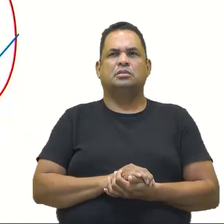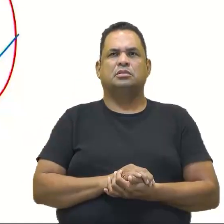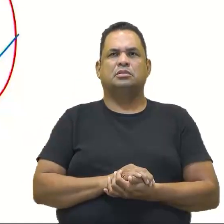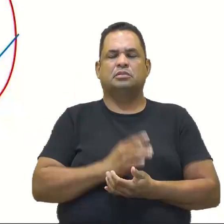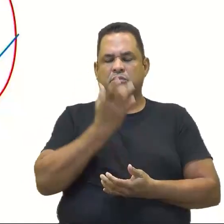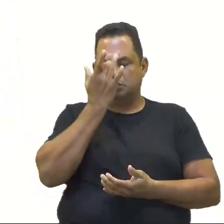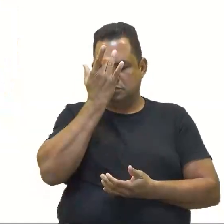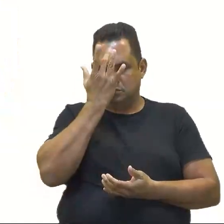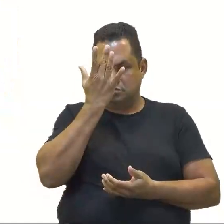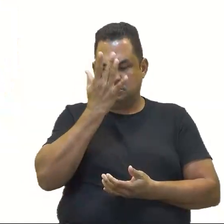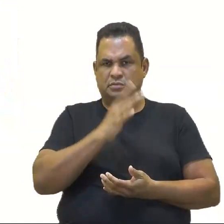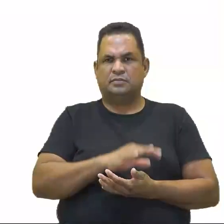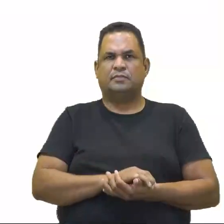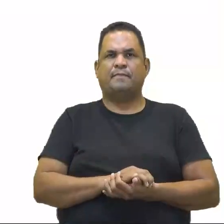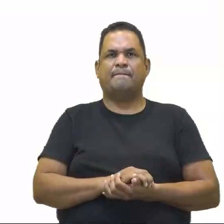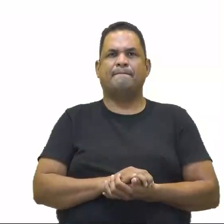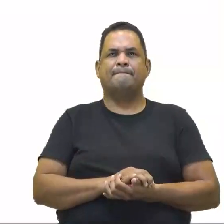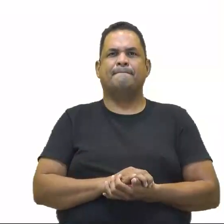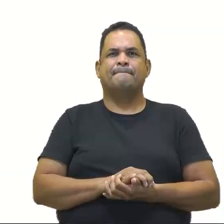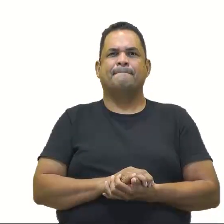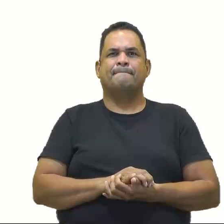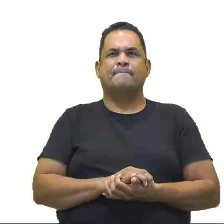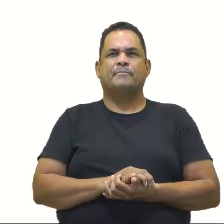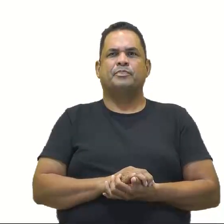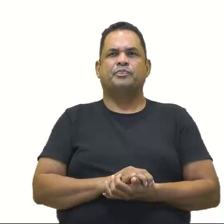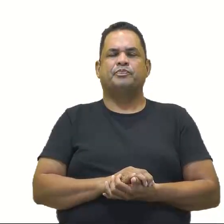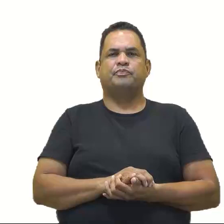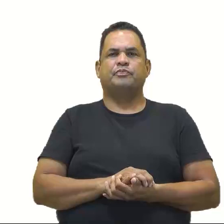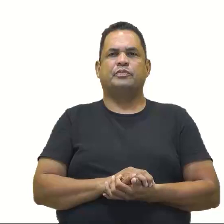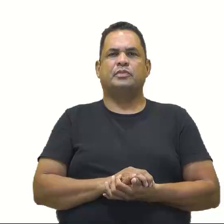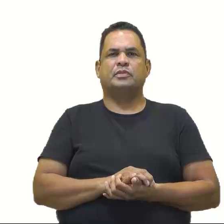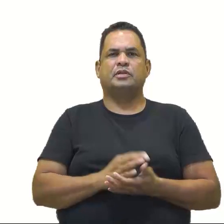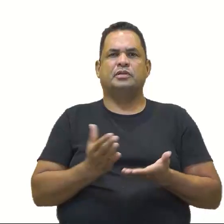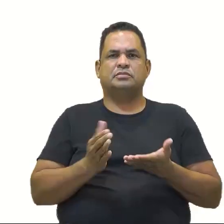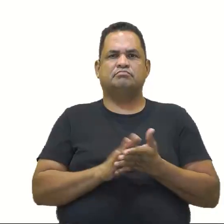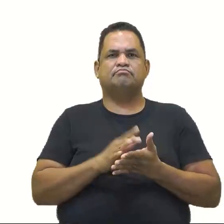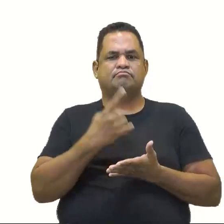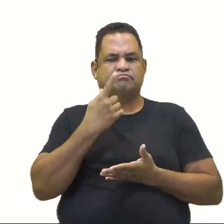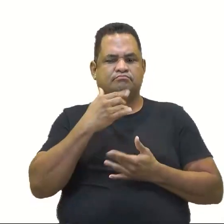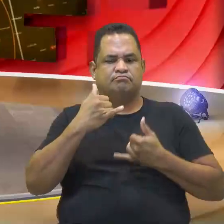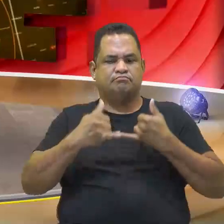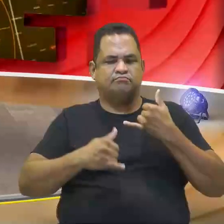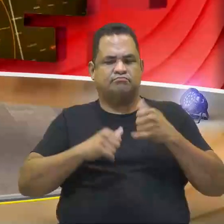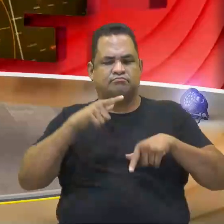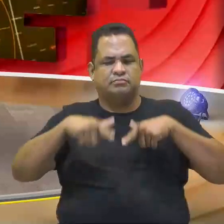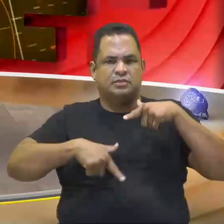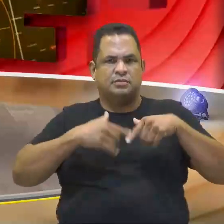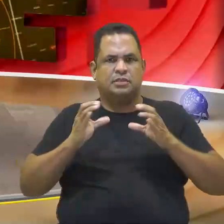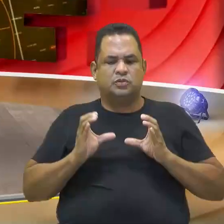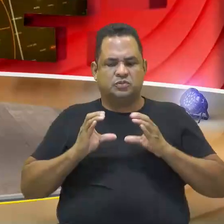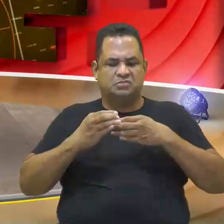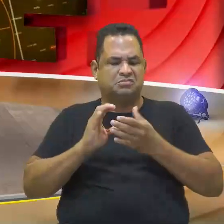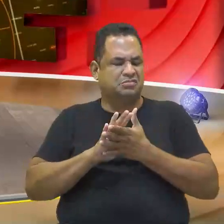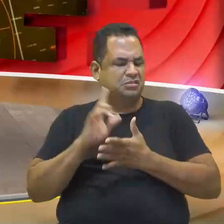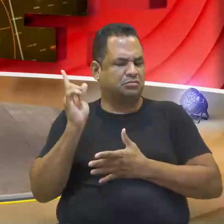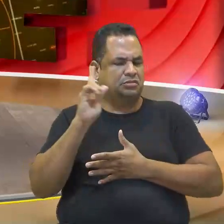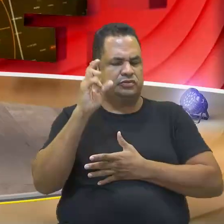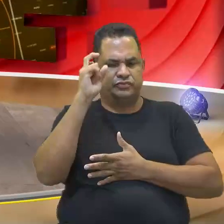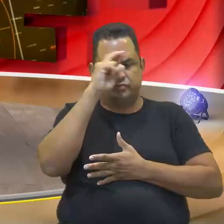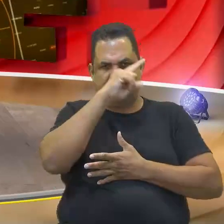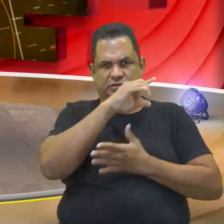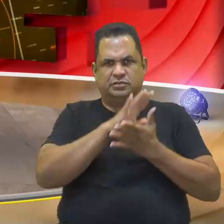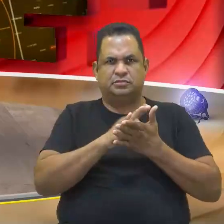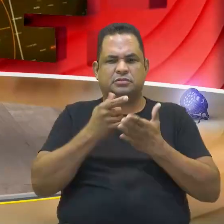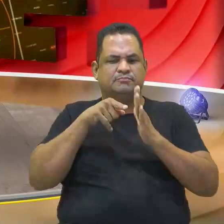Fácil, né? Fácil. Beleza? Então, vocês viram que trabalhar com conjuntos não é complicado. Você tem que fazer uma